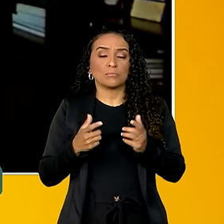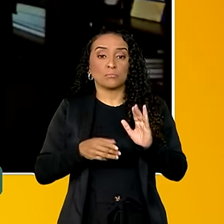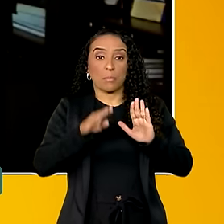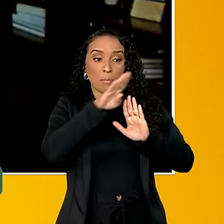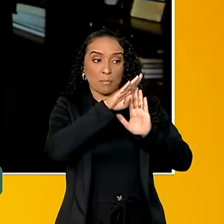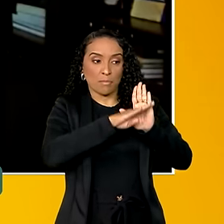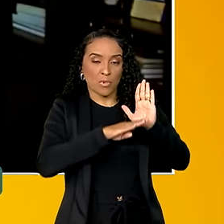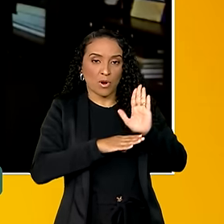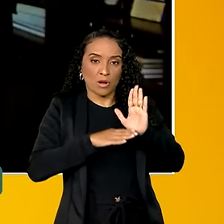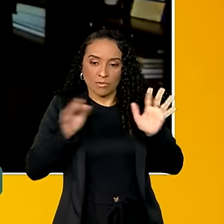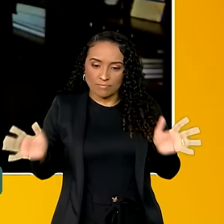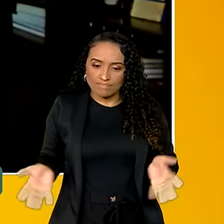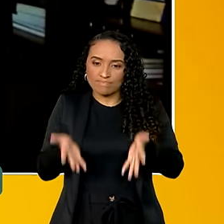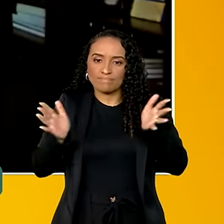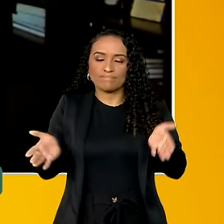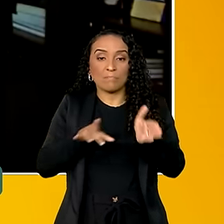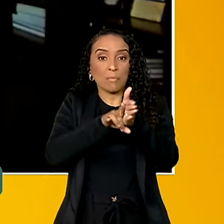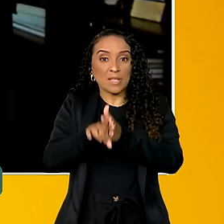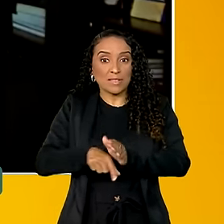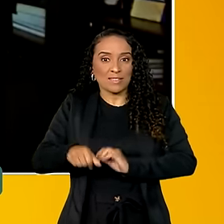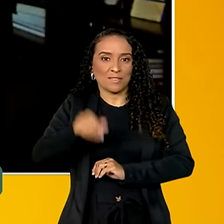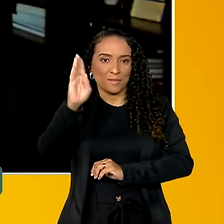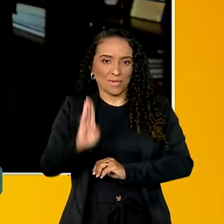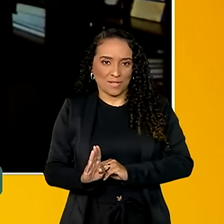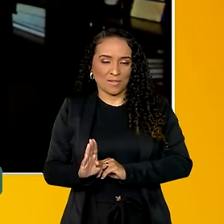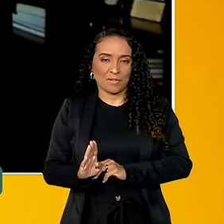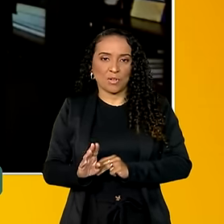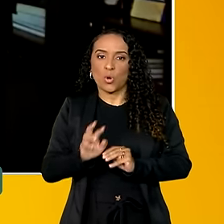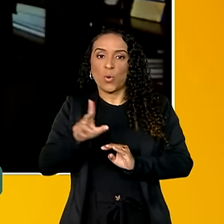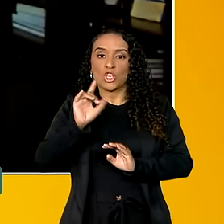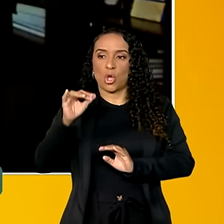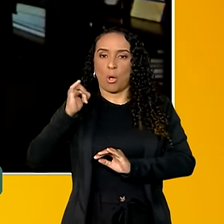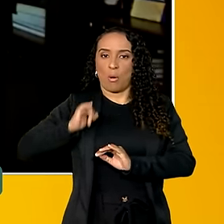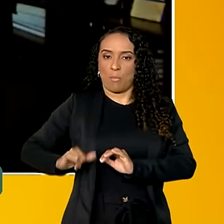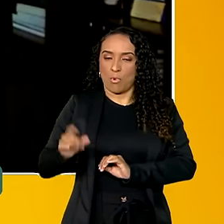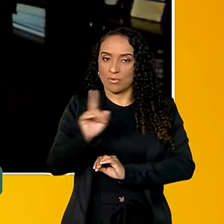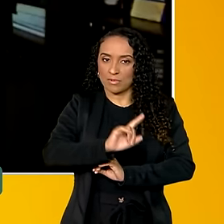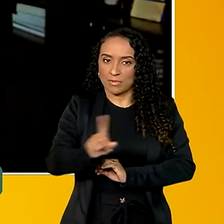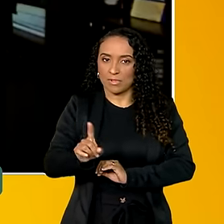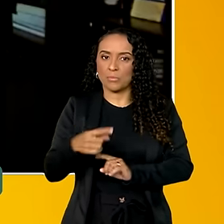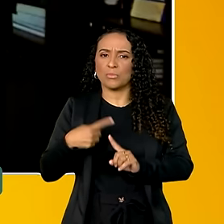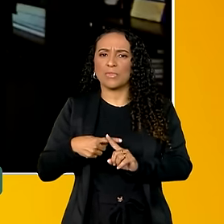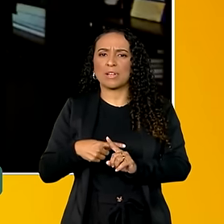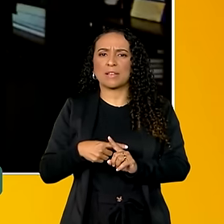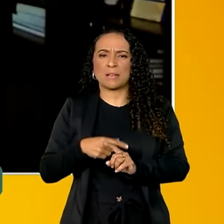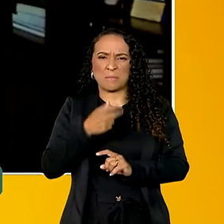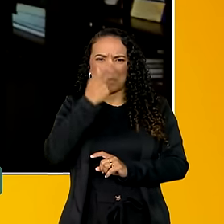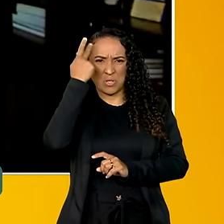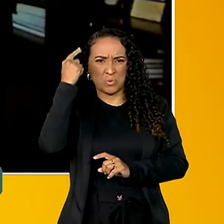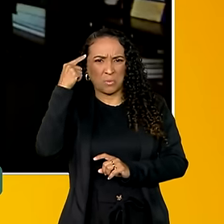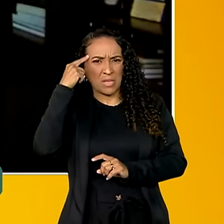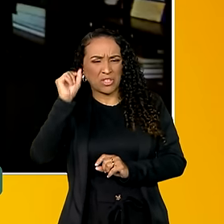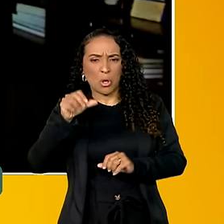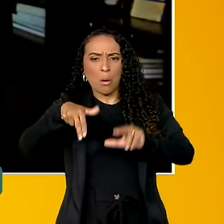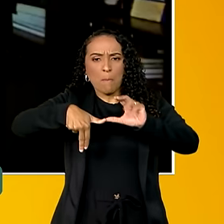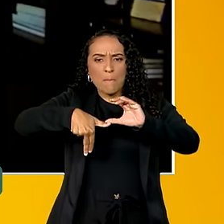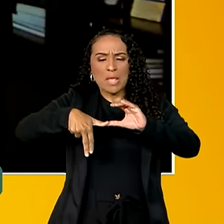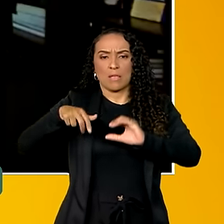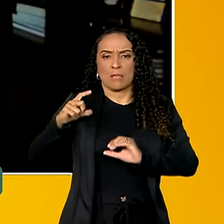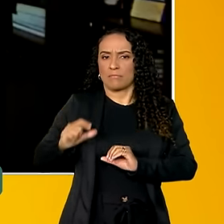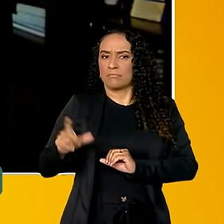de fomento à pesquisa no país. Aí não são só bolsas, viu, Karine? Porque muita gente pensa no PQ só com bolsa.